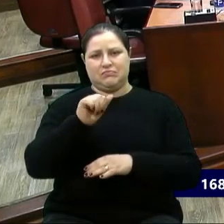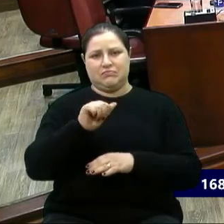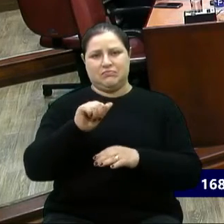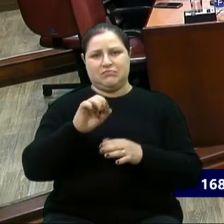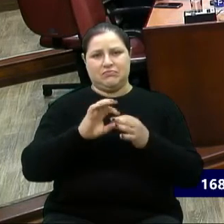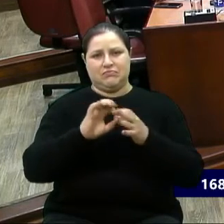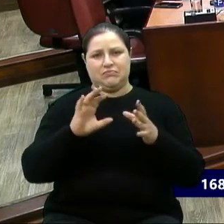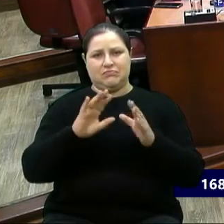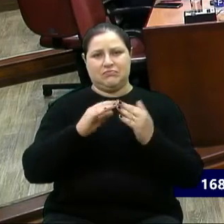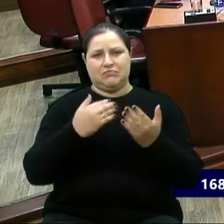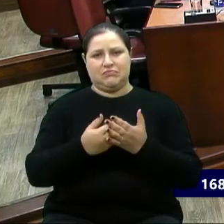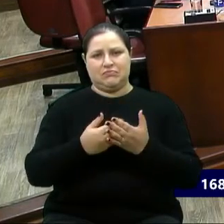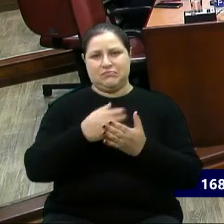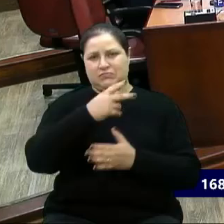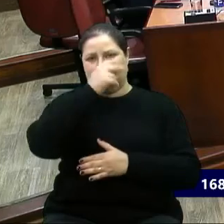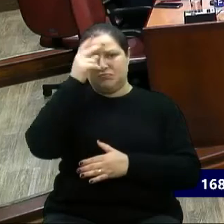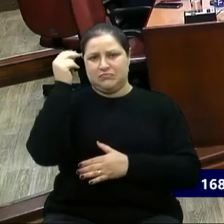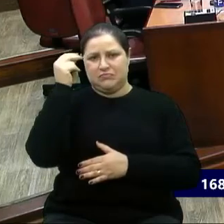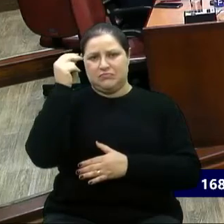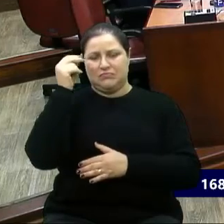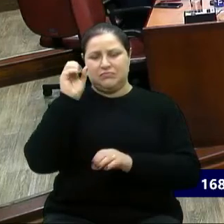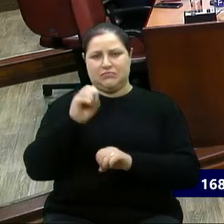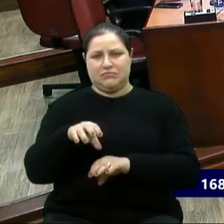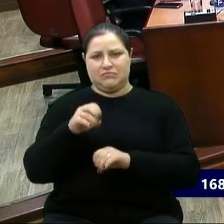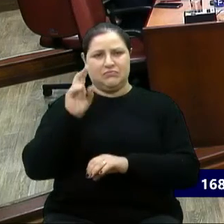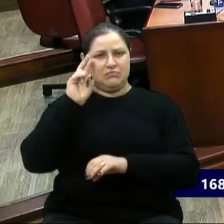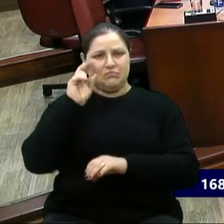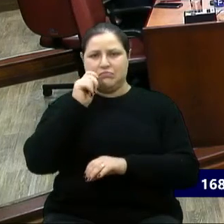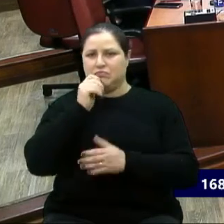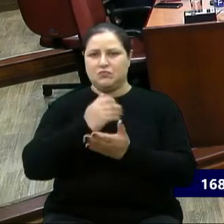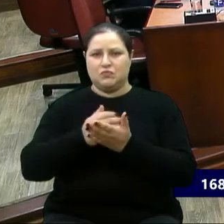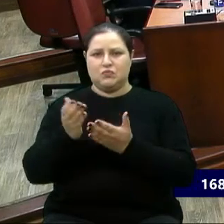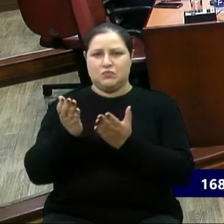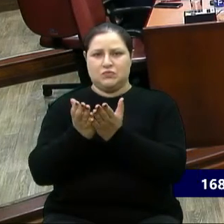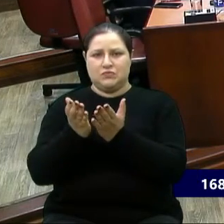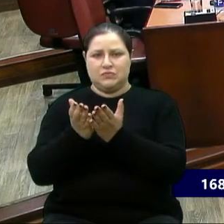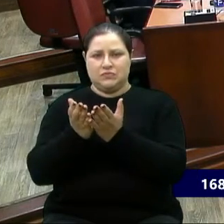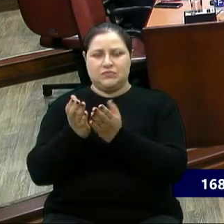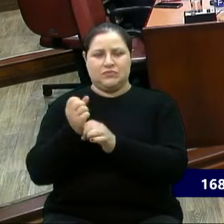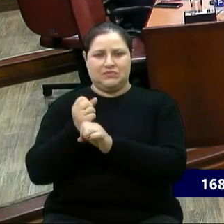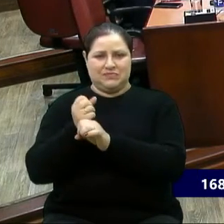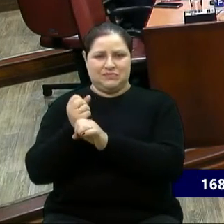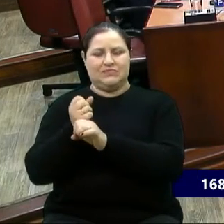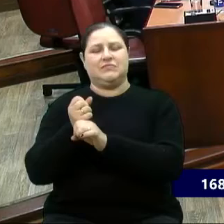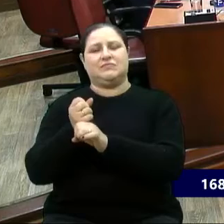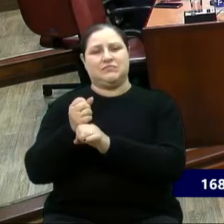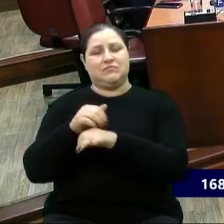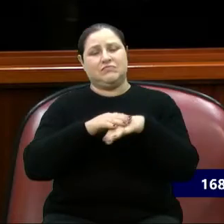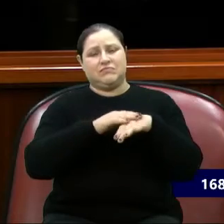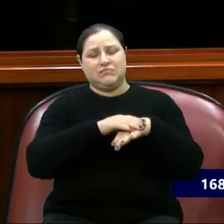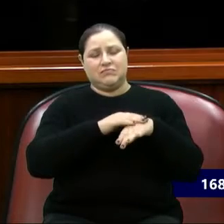municipal de ensino. Eu lembro que o ano letivo nem tinha começado, e eu já conversava com os nossos diretores, que